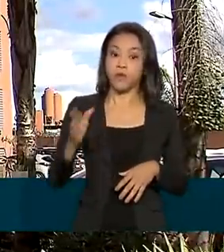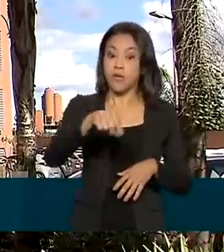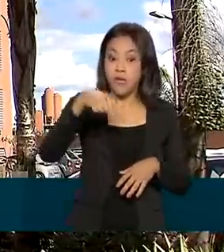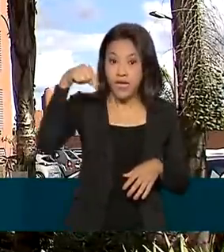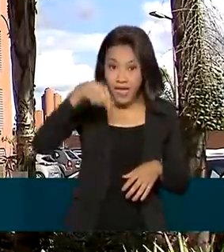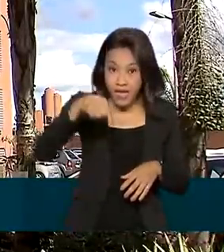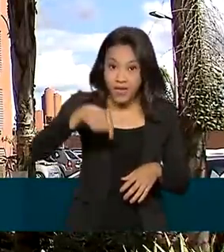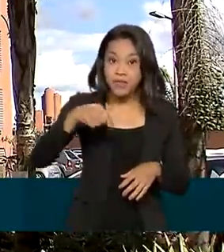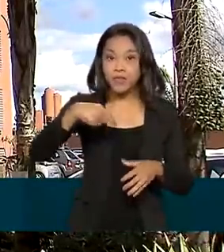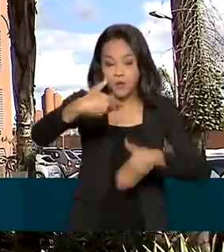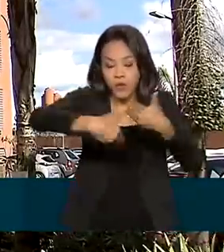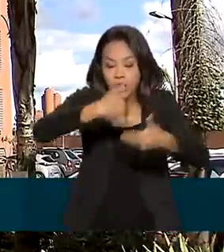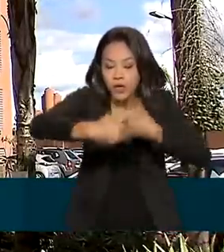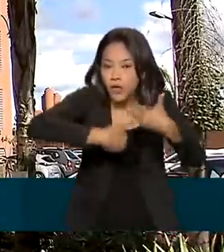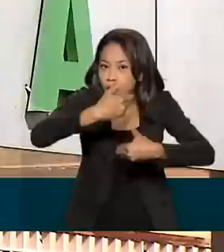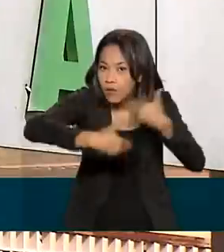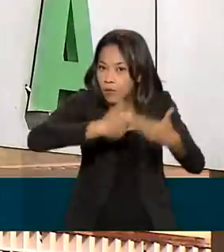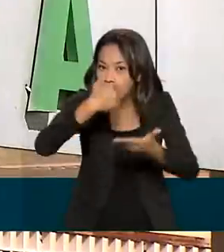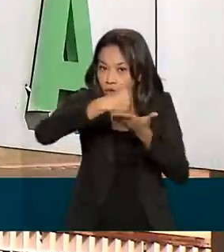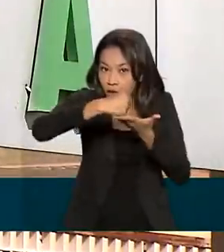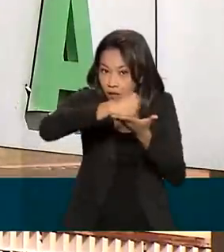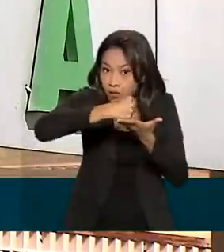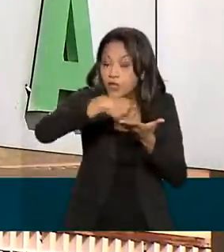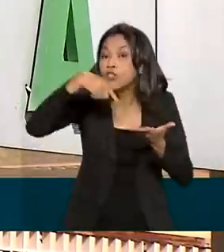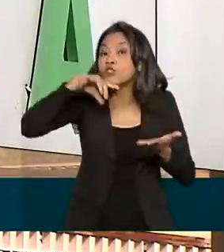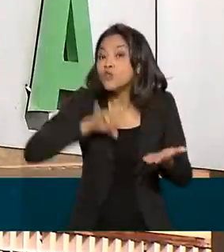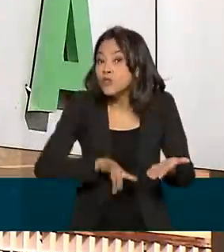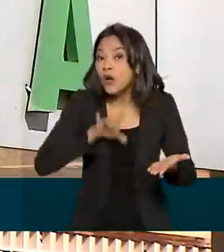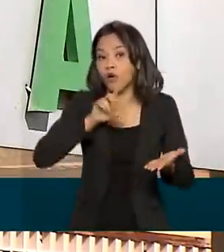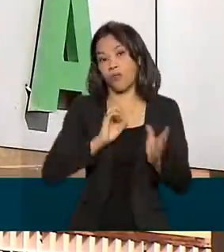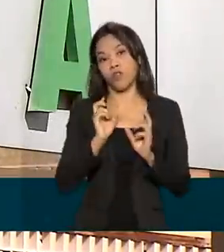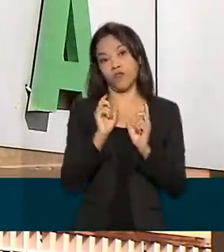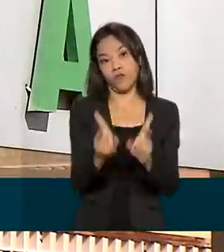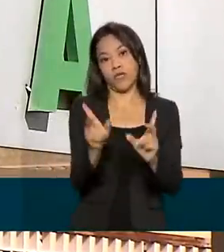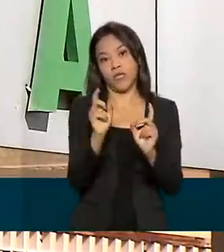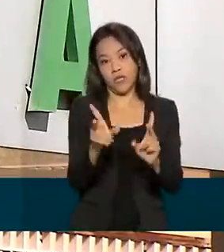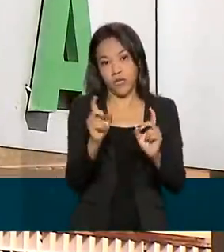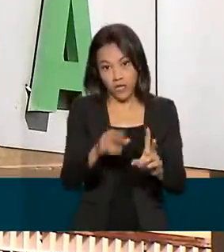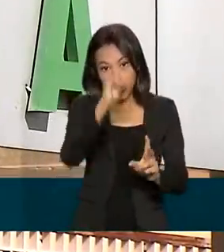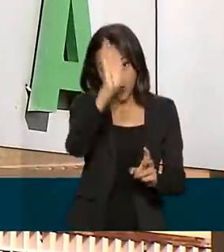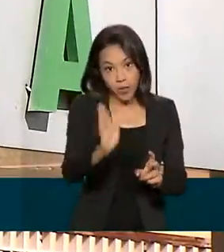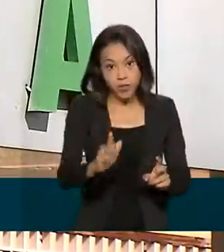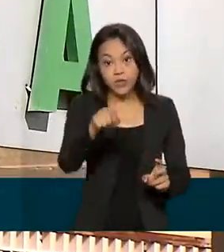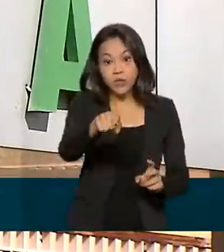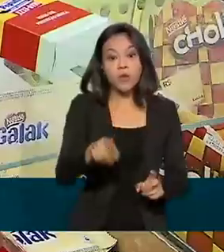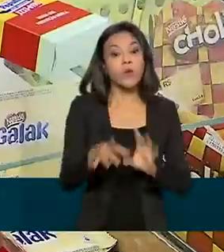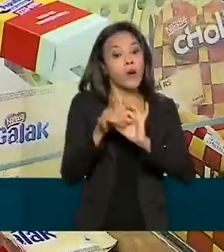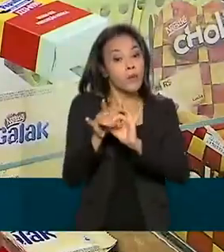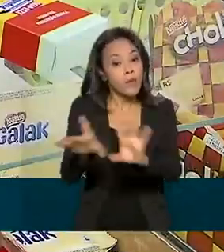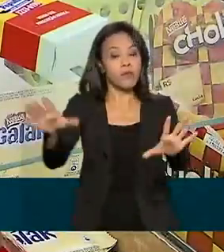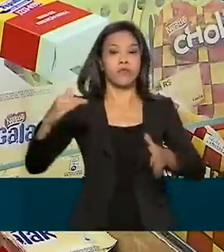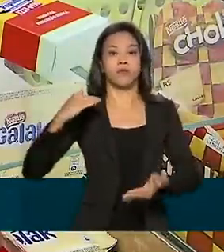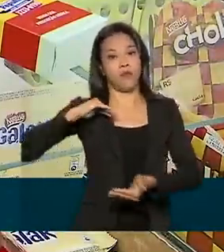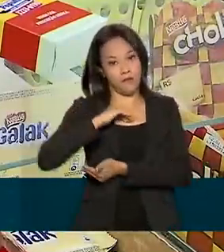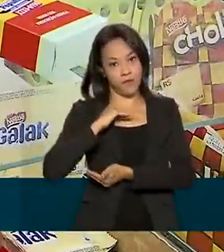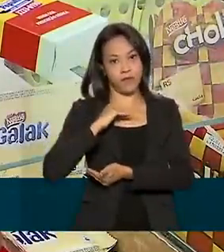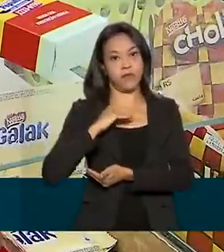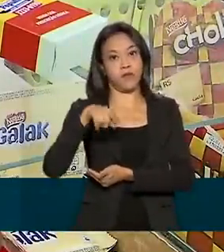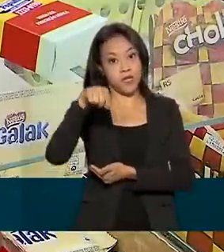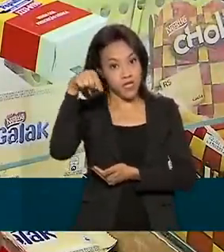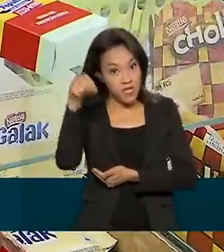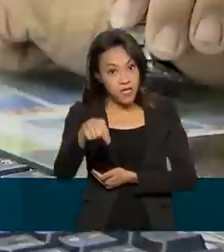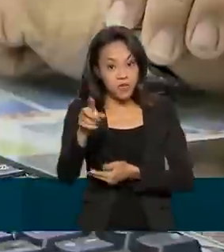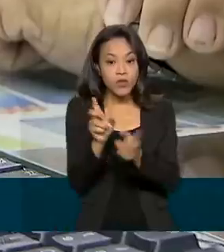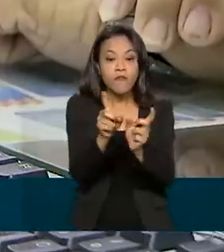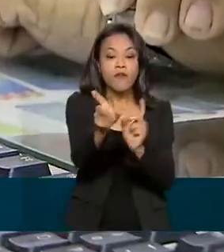propriedades terapêuticas só pode ser comercializado no Brasil com autorização da Anvisa. E esse comércio só